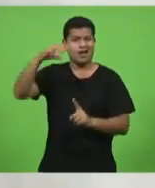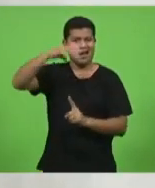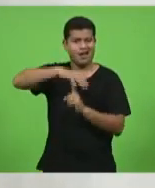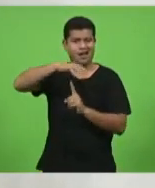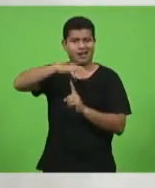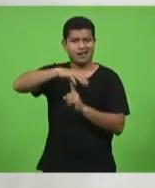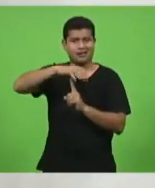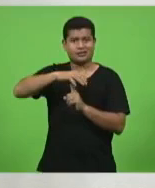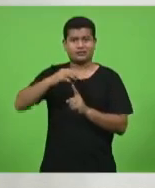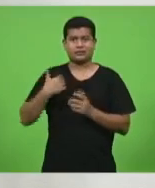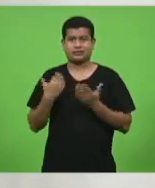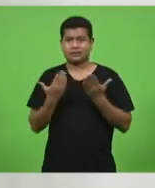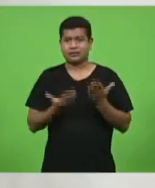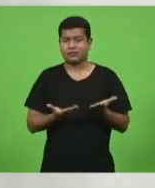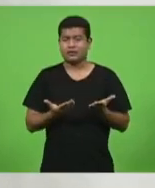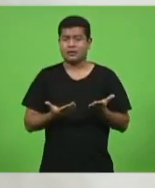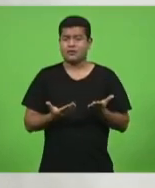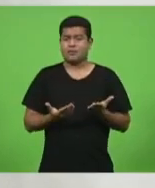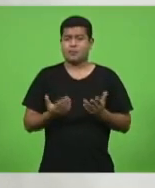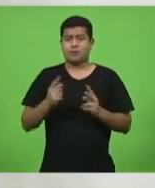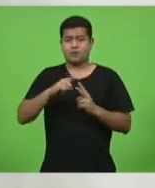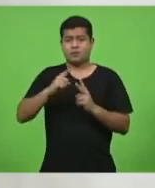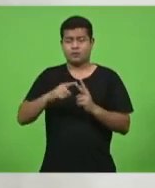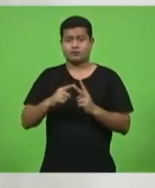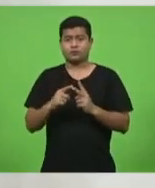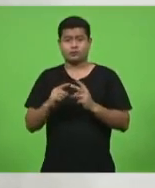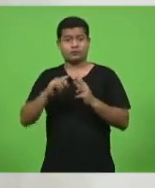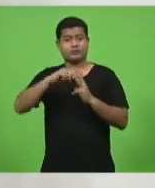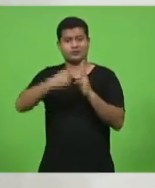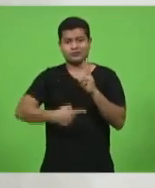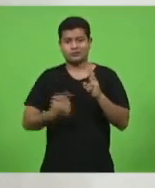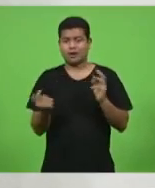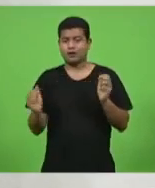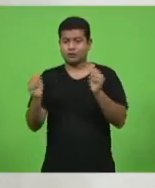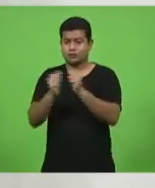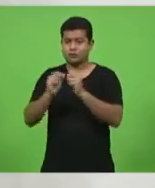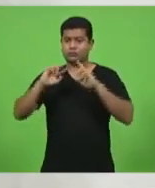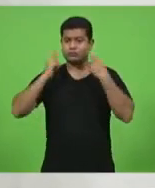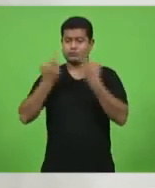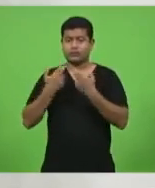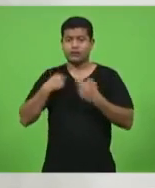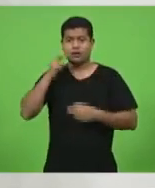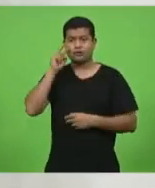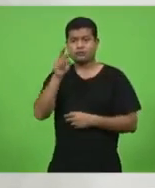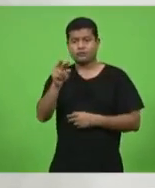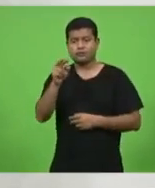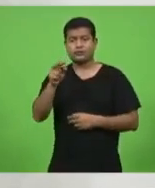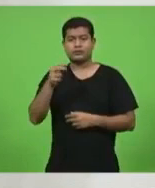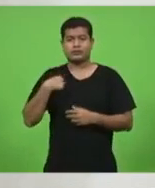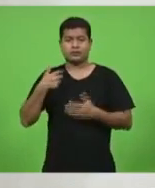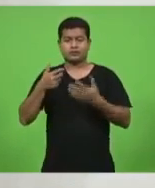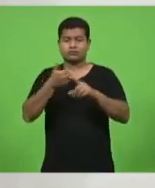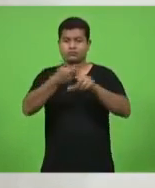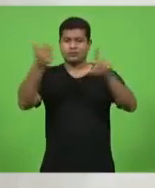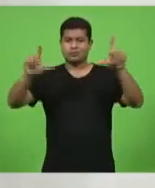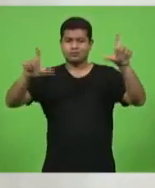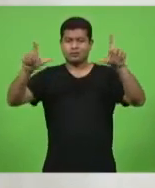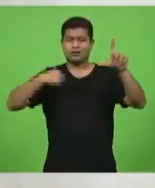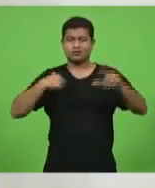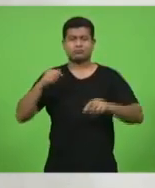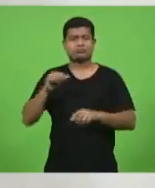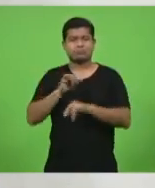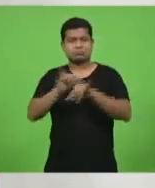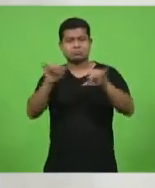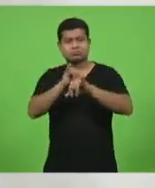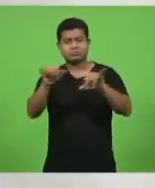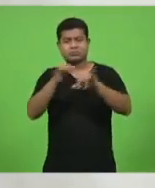o Ratinho Júnior. Eu tinha visto a matéria que saiu na televisão e gostei, e hoje, logo, quando